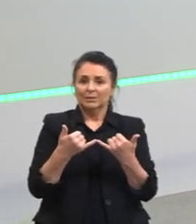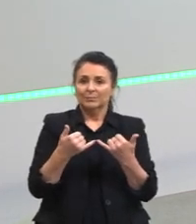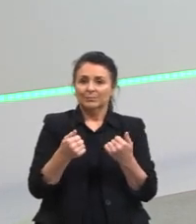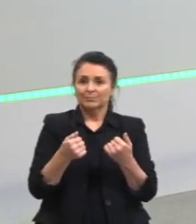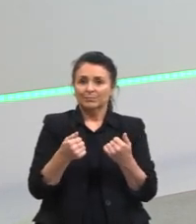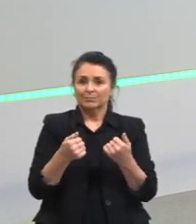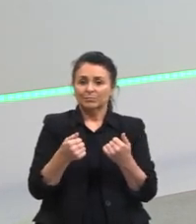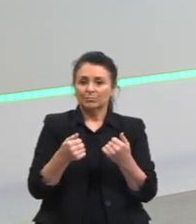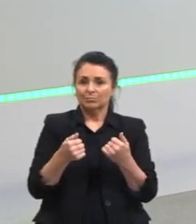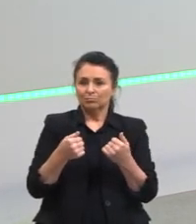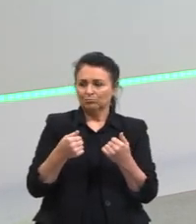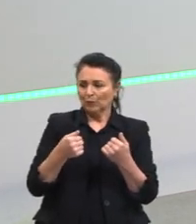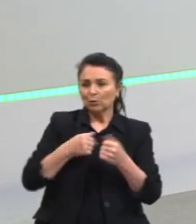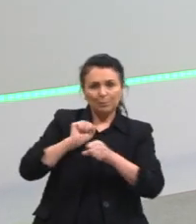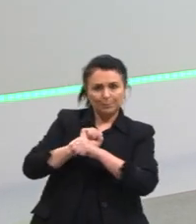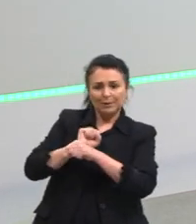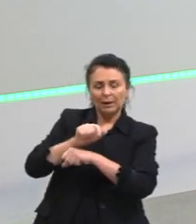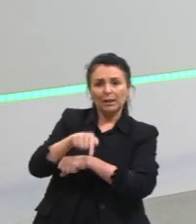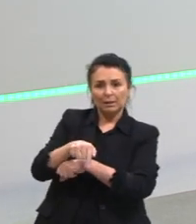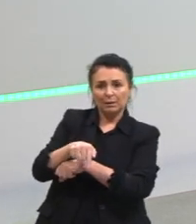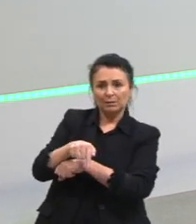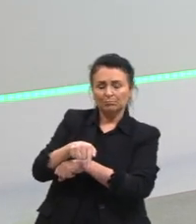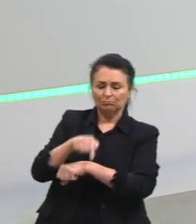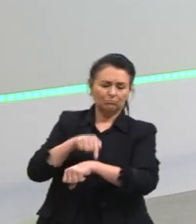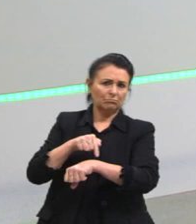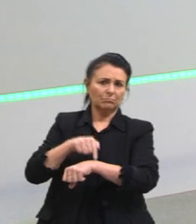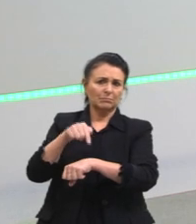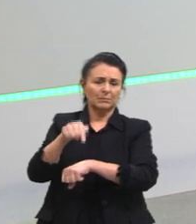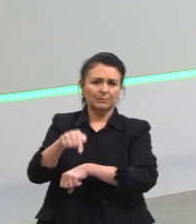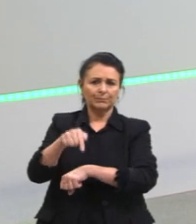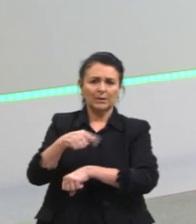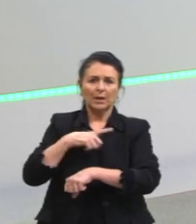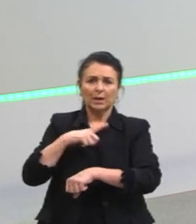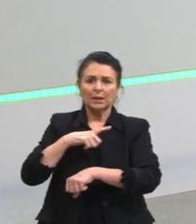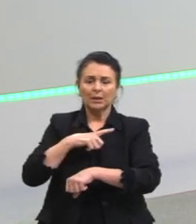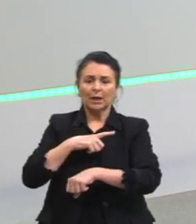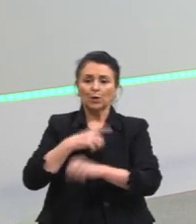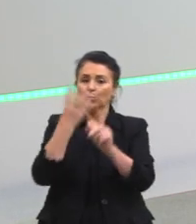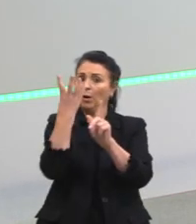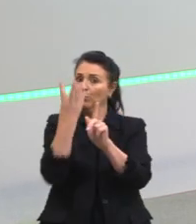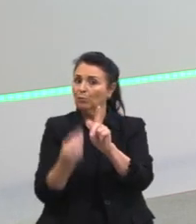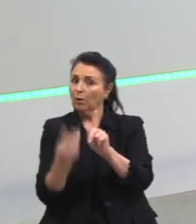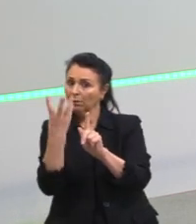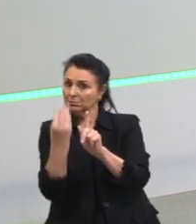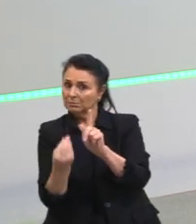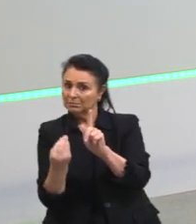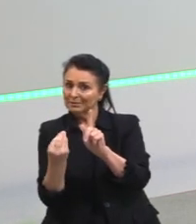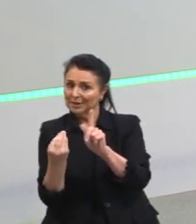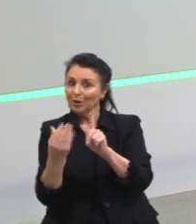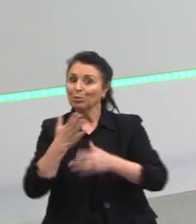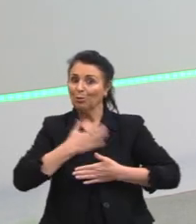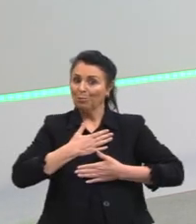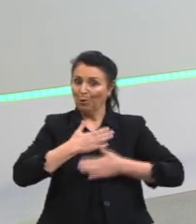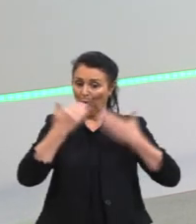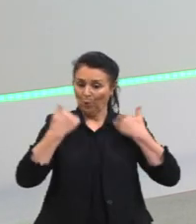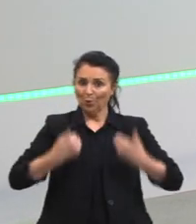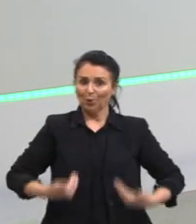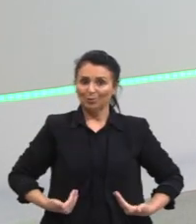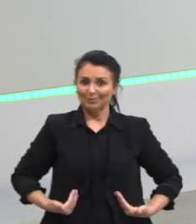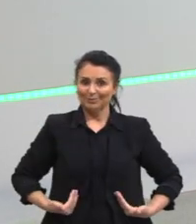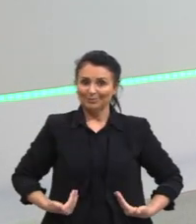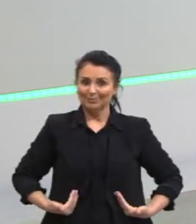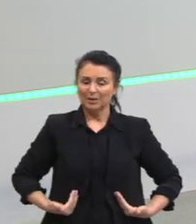Eu estou parada aqui, né? Nesse exato momento. E existe, né? Uma força da gravidade agindo no meu corpo. Enfim.